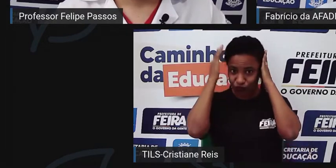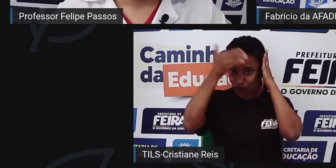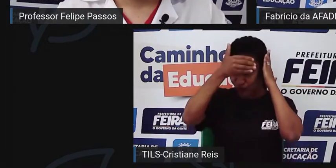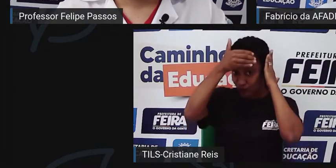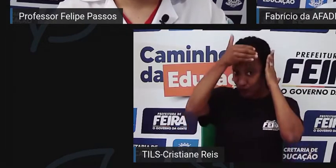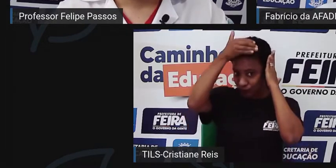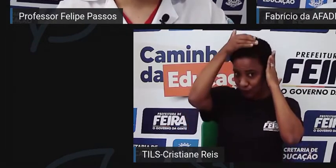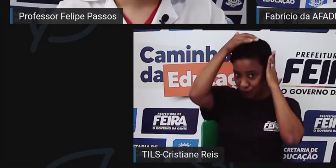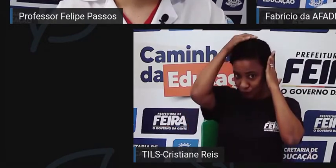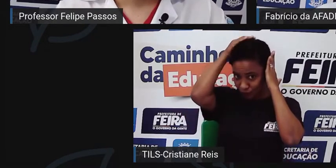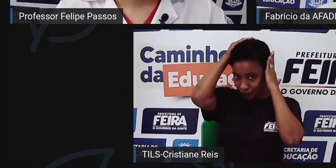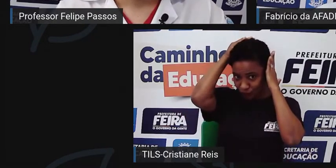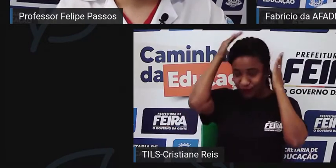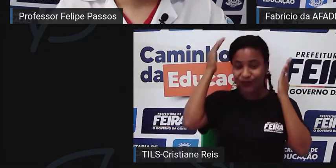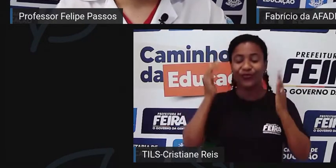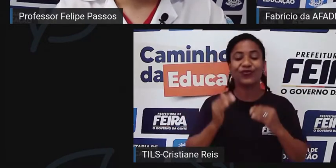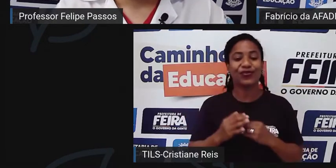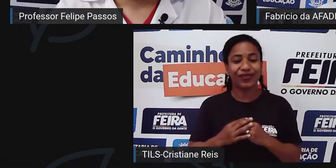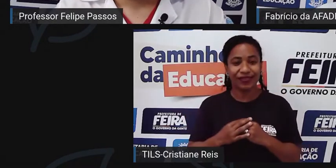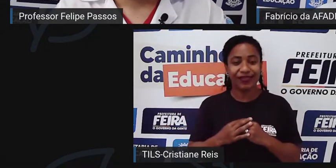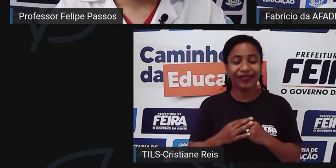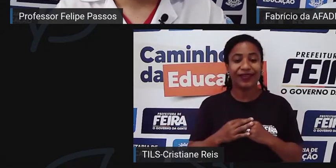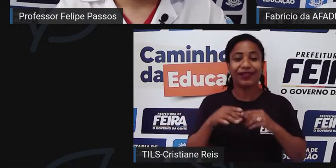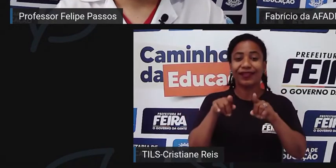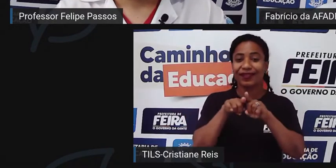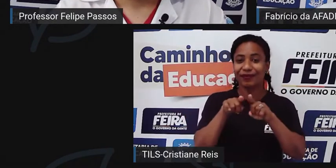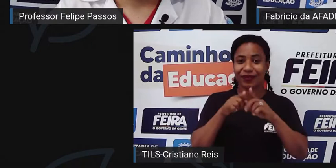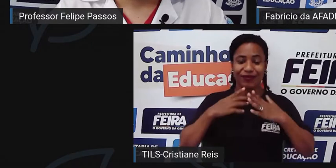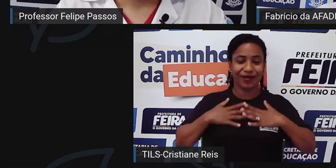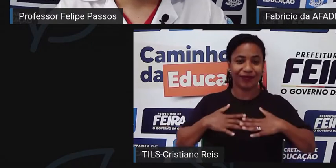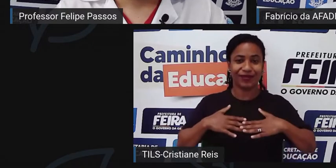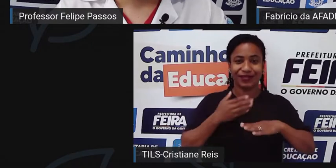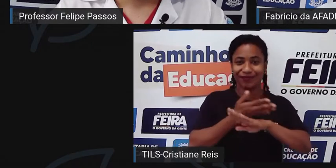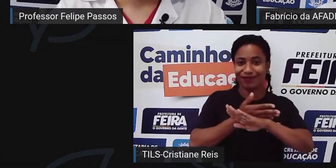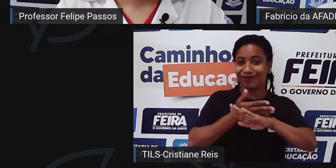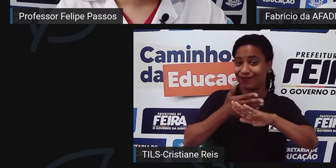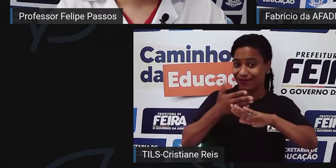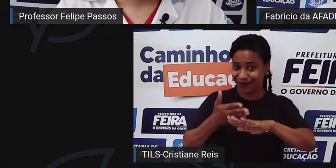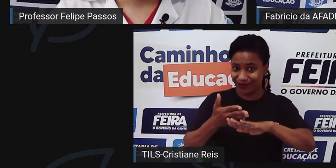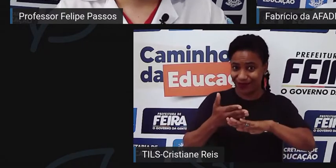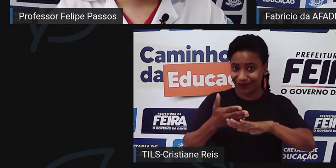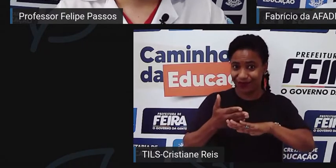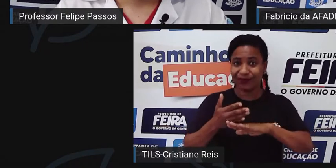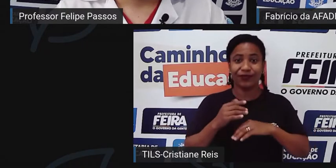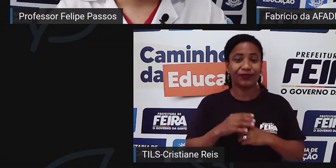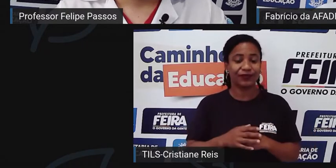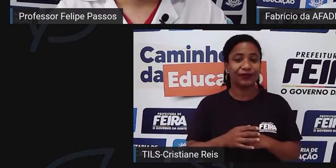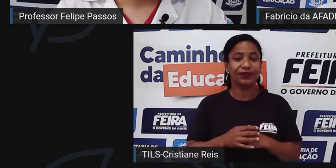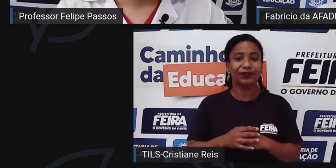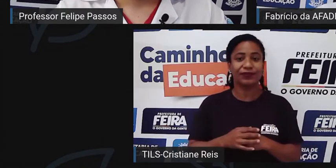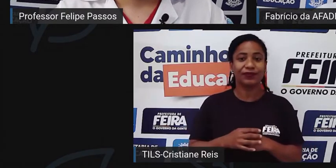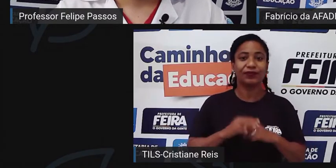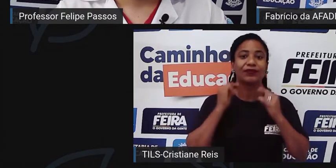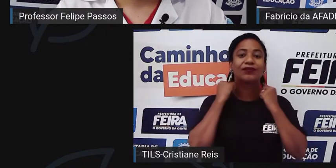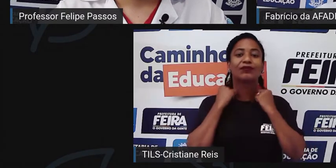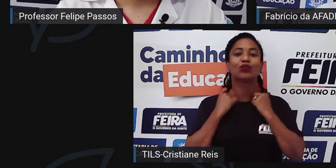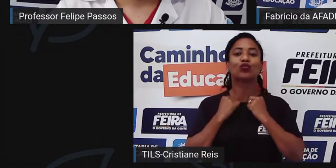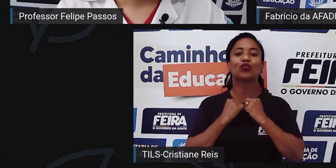um pouquinho alto. Estou com uma camisa branca, uma volta prata,